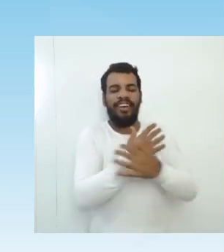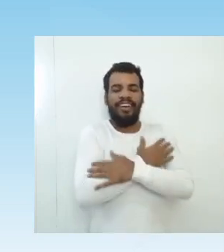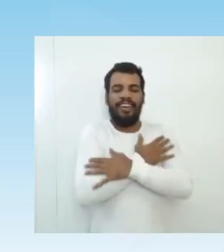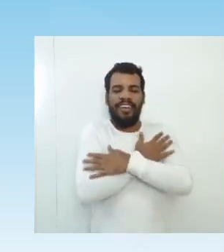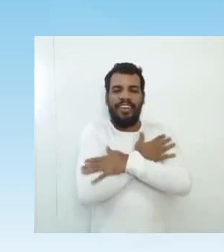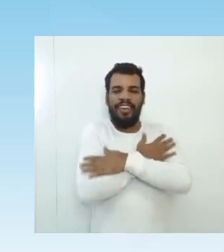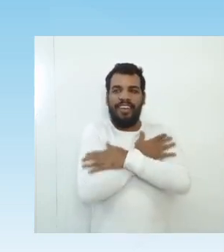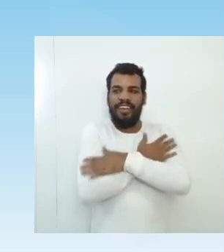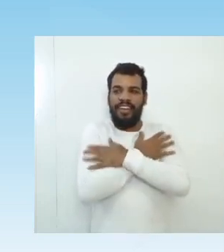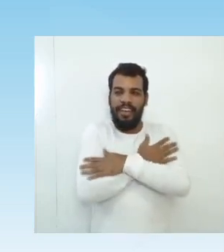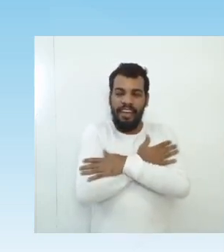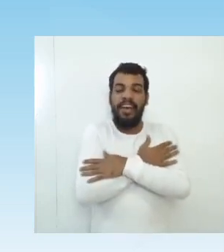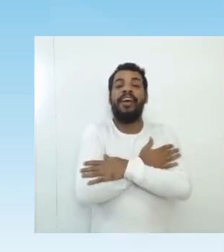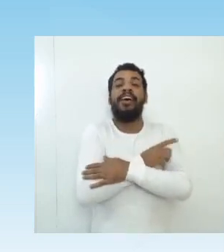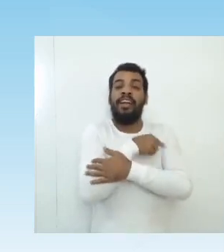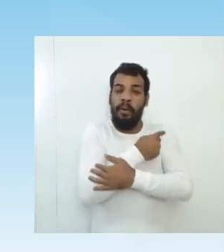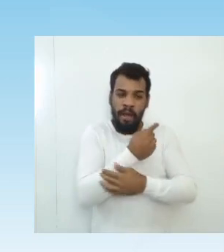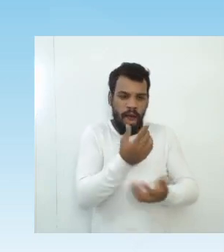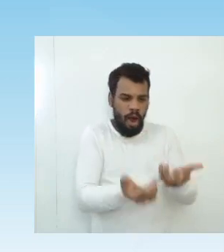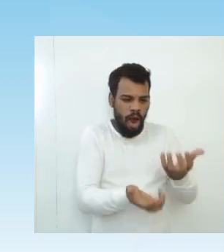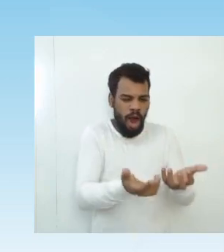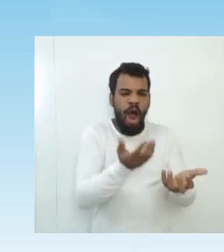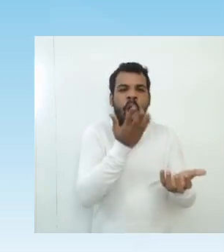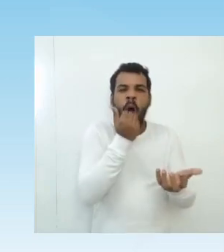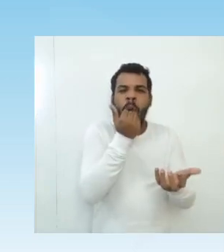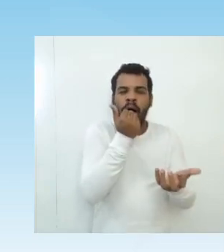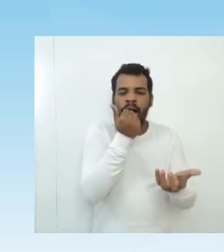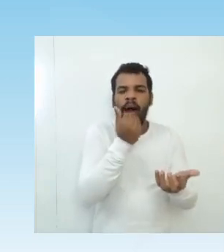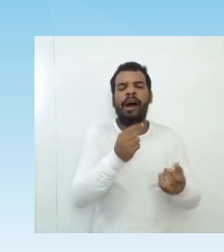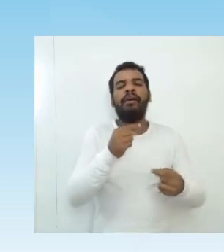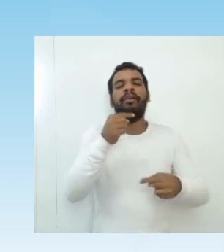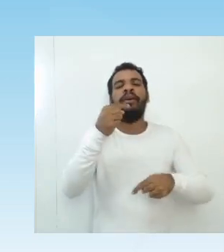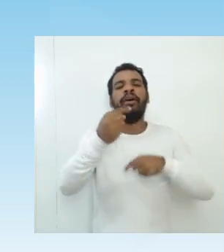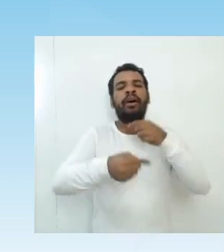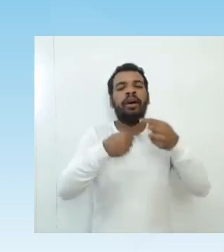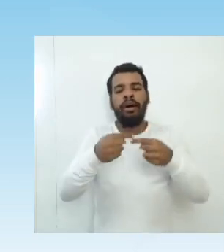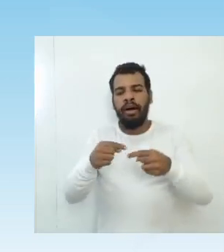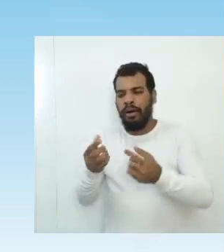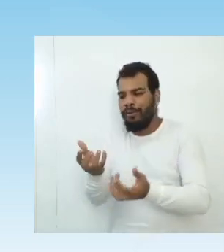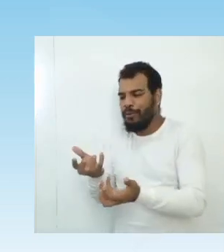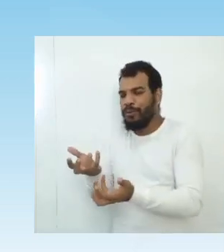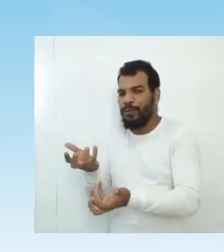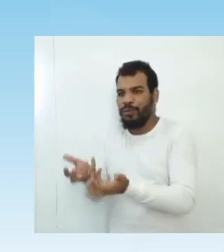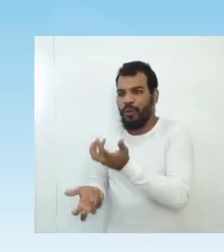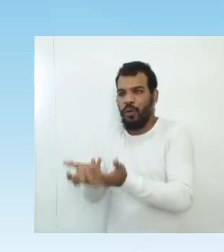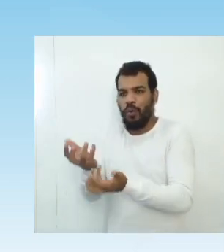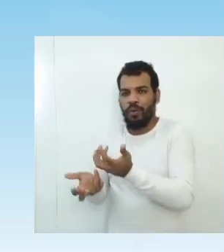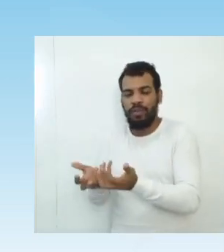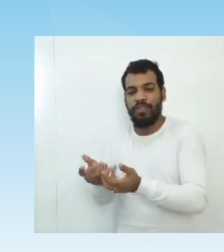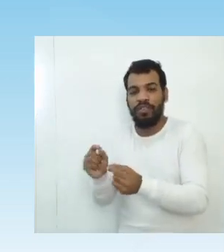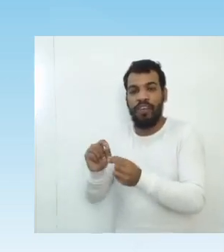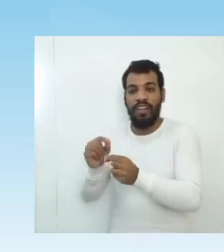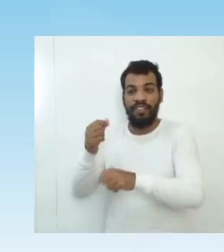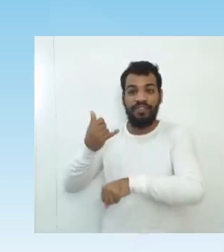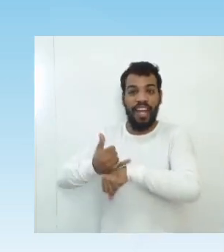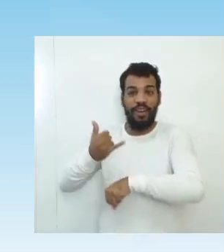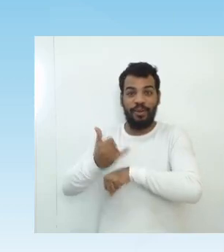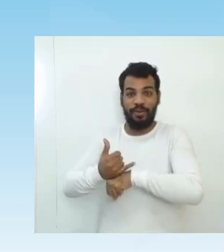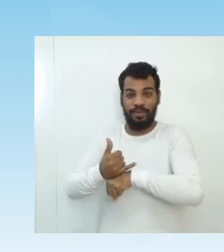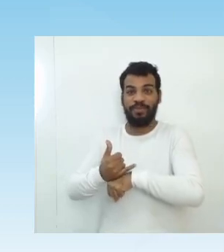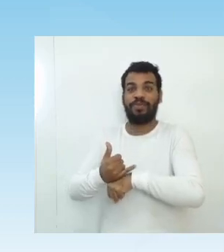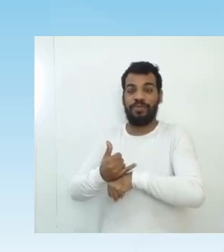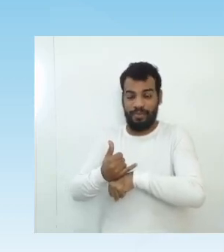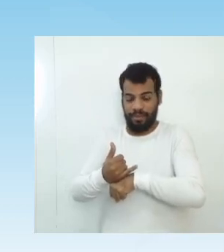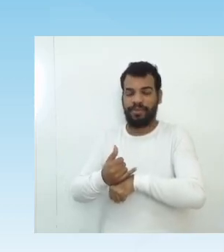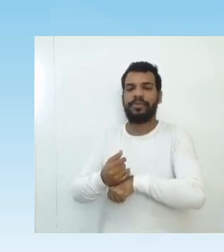milênios depois, o fogo começou a ser usado para fundamentais. E há cinco